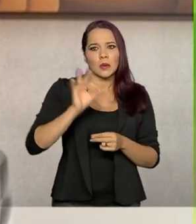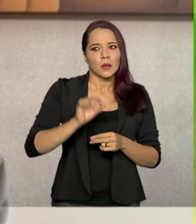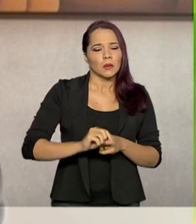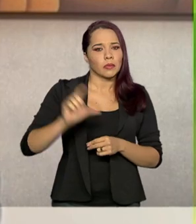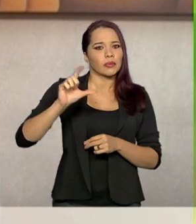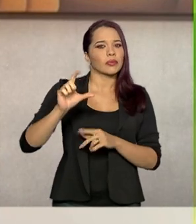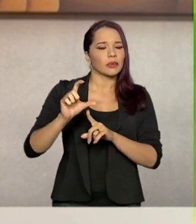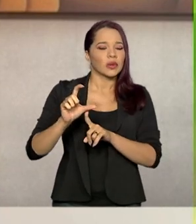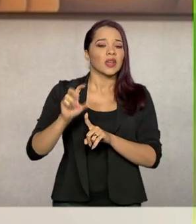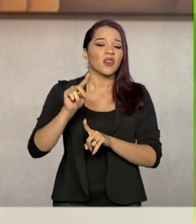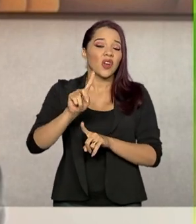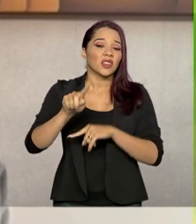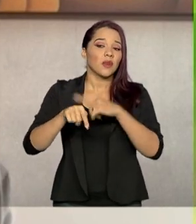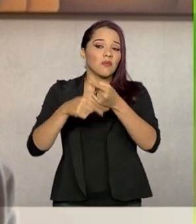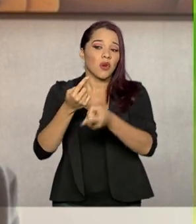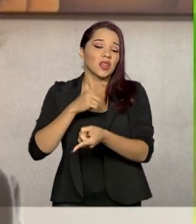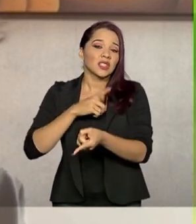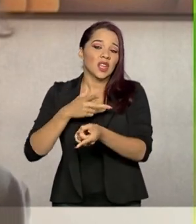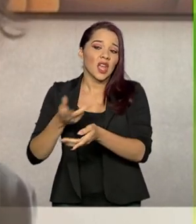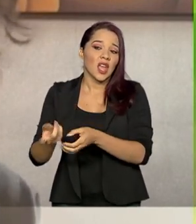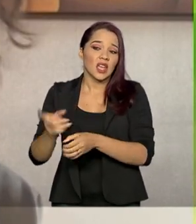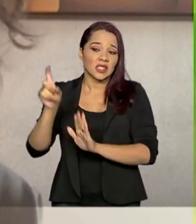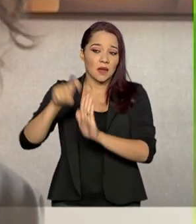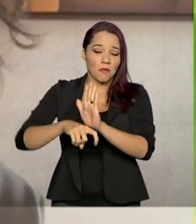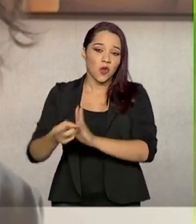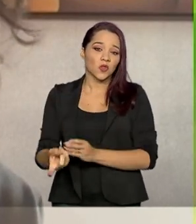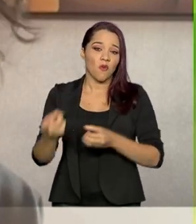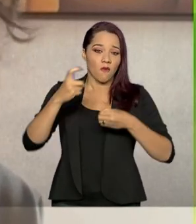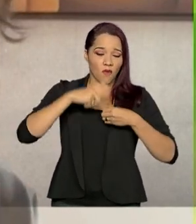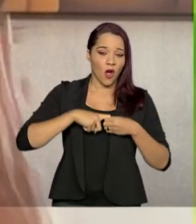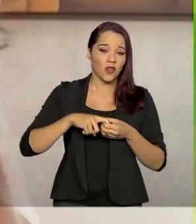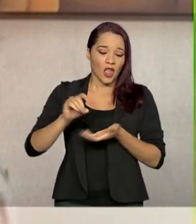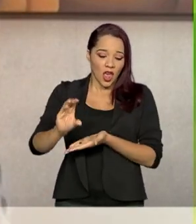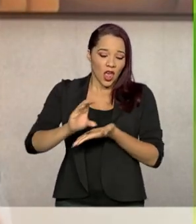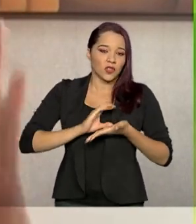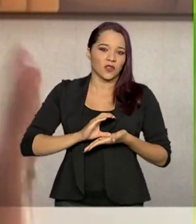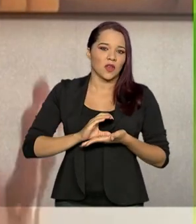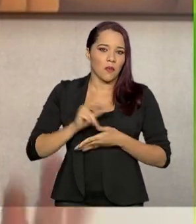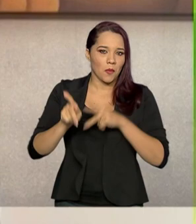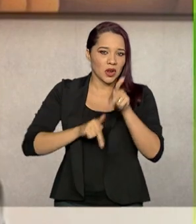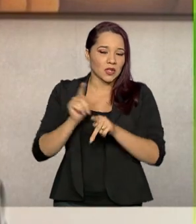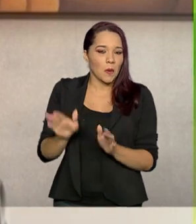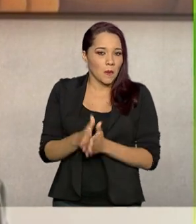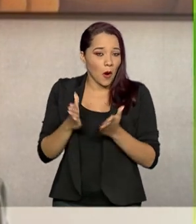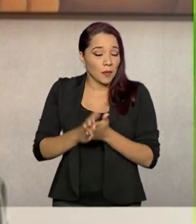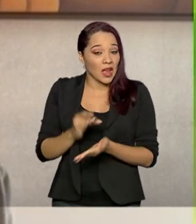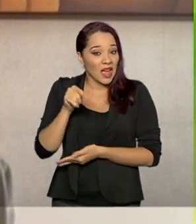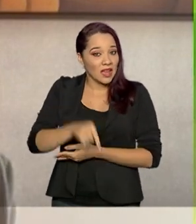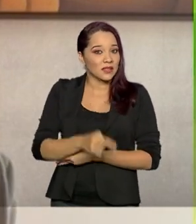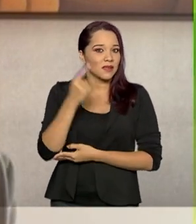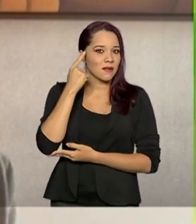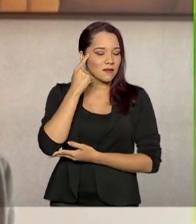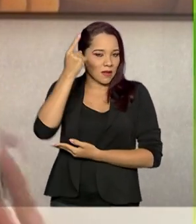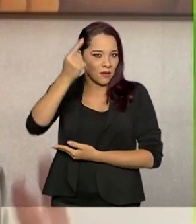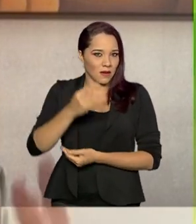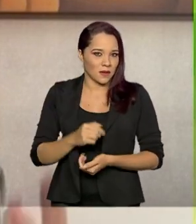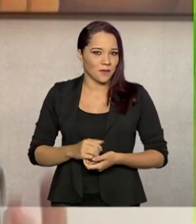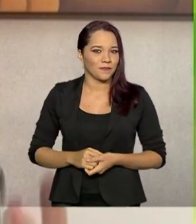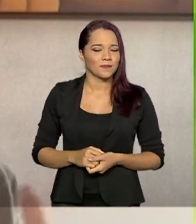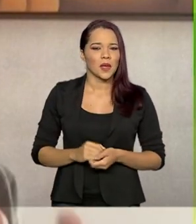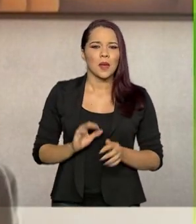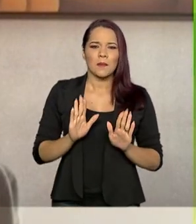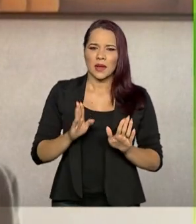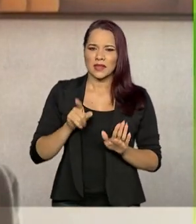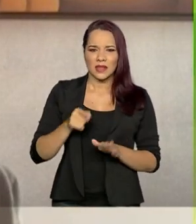mecanismo de restituição deste imposto para a população de baixa renda. Essa é a ideia. Essa